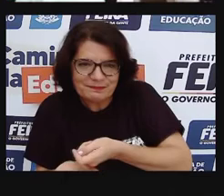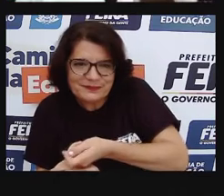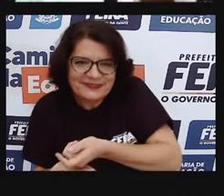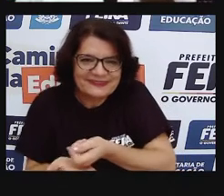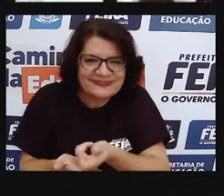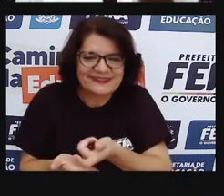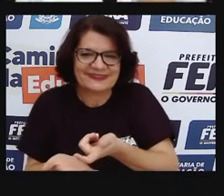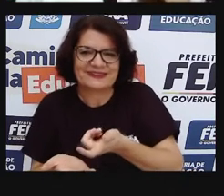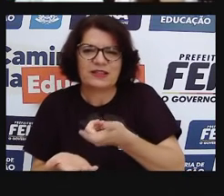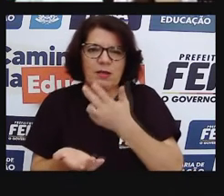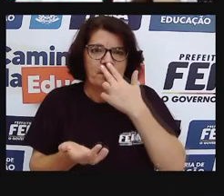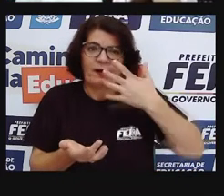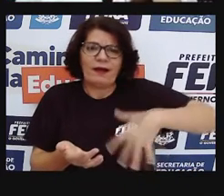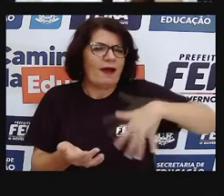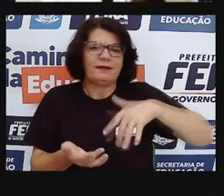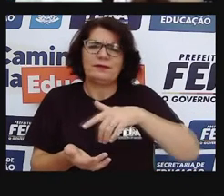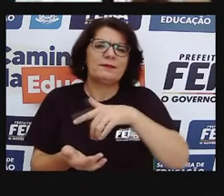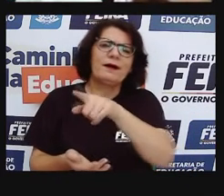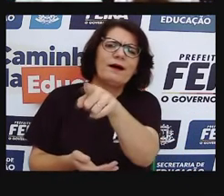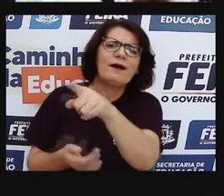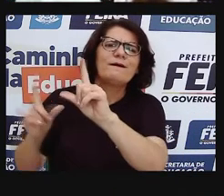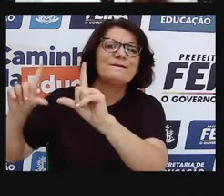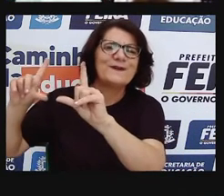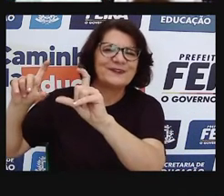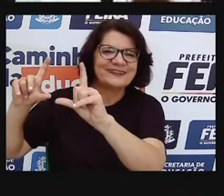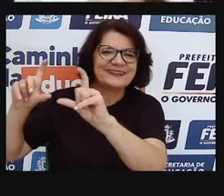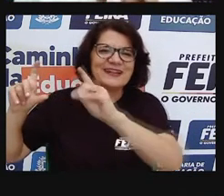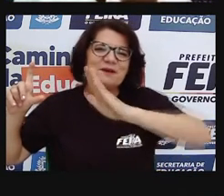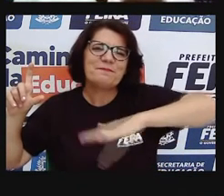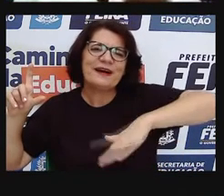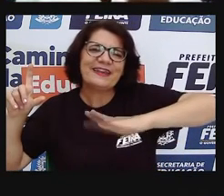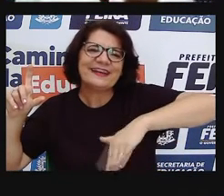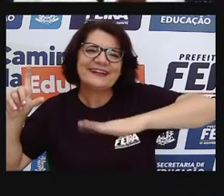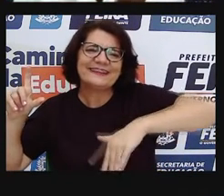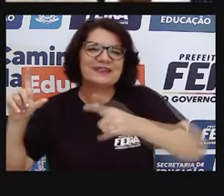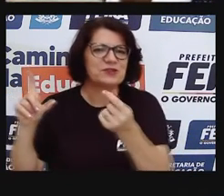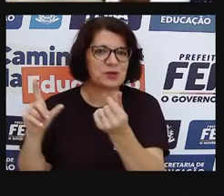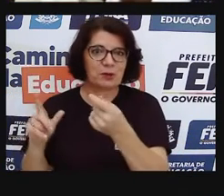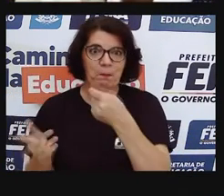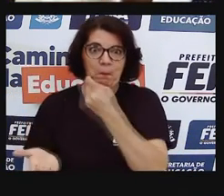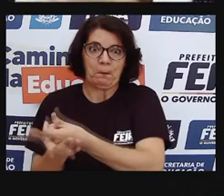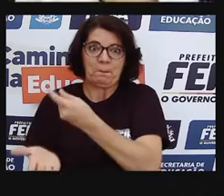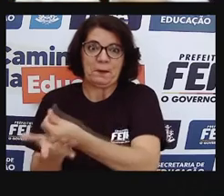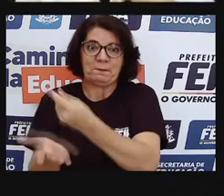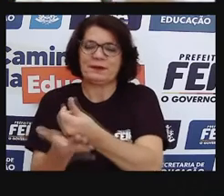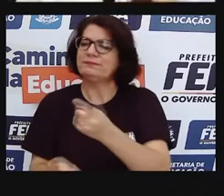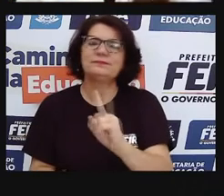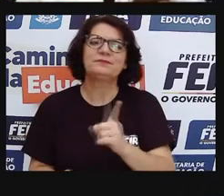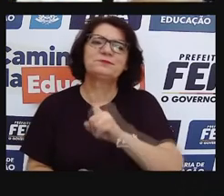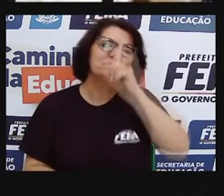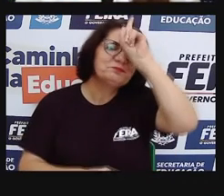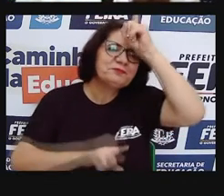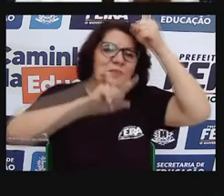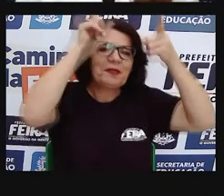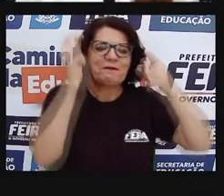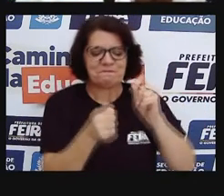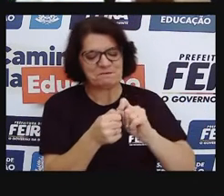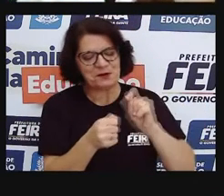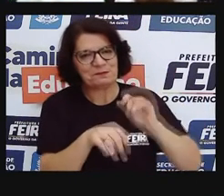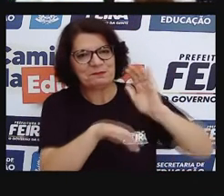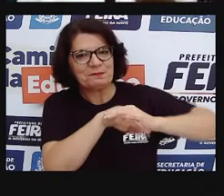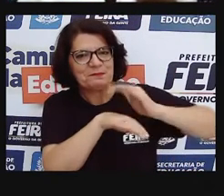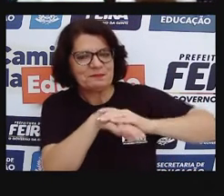materiais caros, não precisava de dinheiro, né, pra fazer um brinquedo desse aí da imagem que vocês estão vendo, pé de lata,